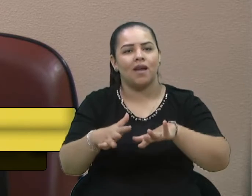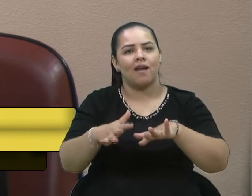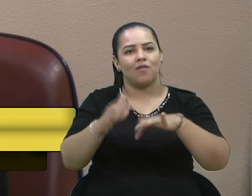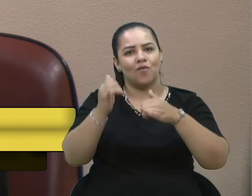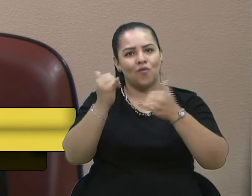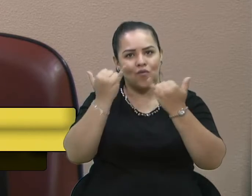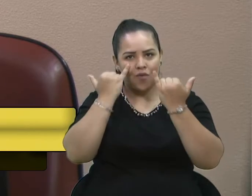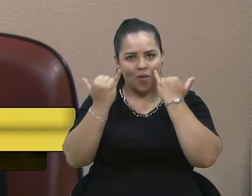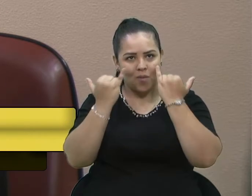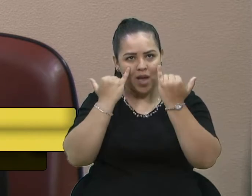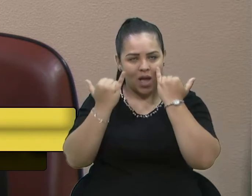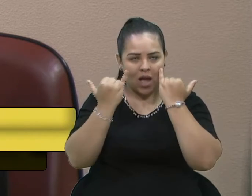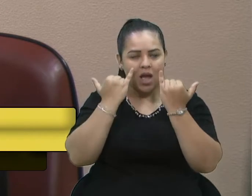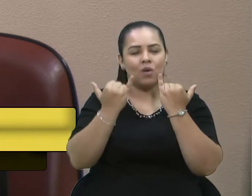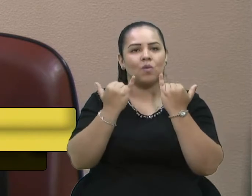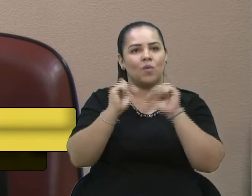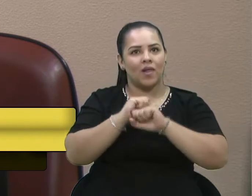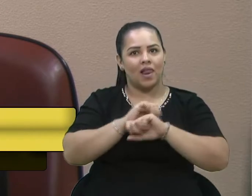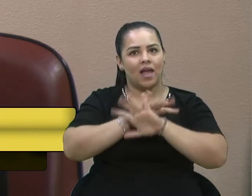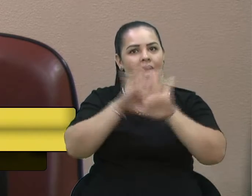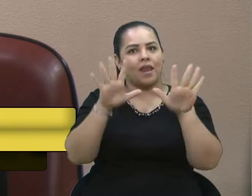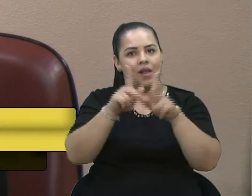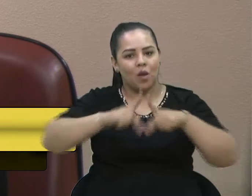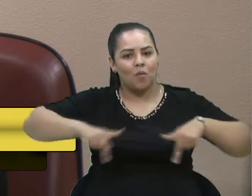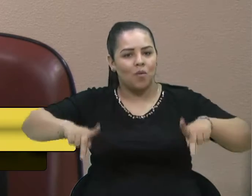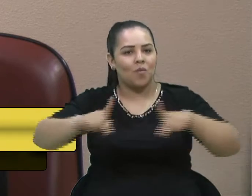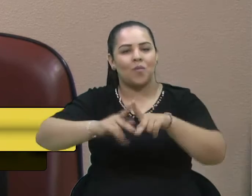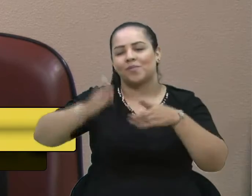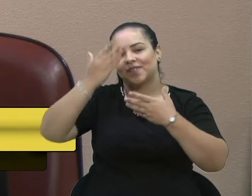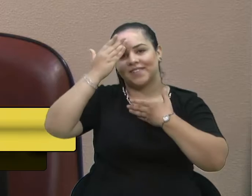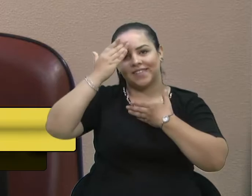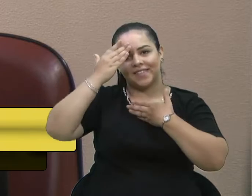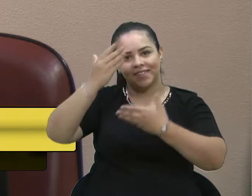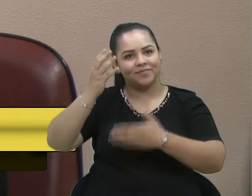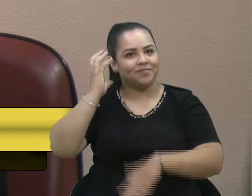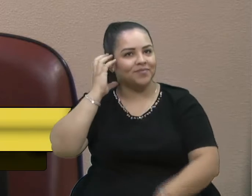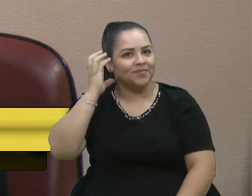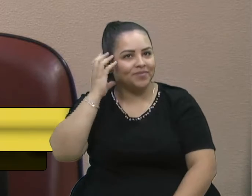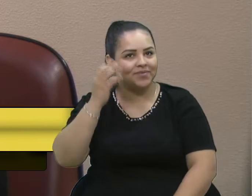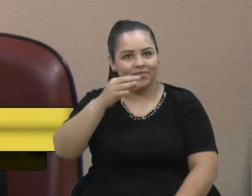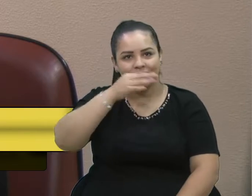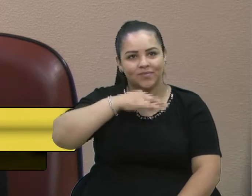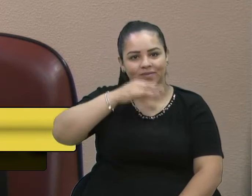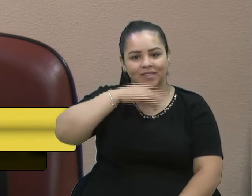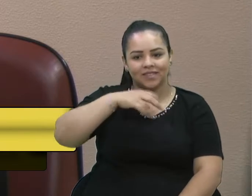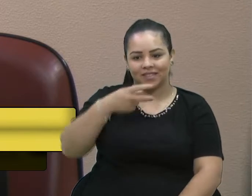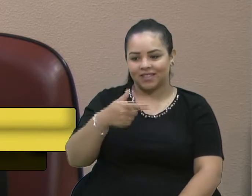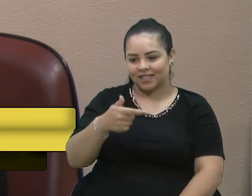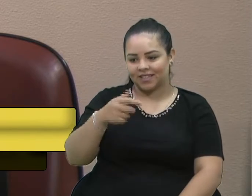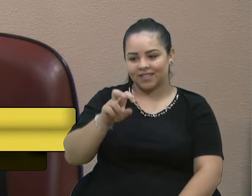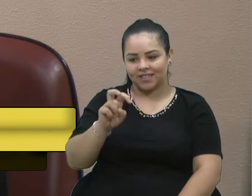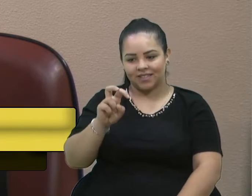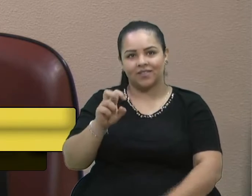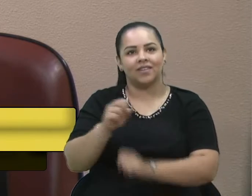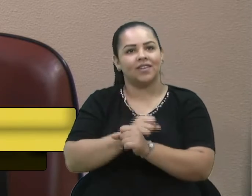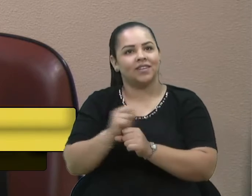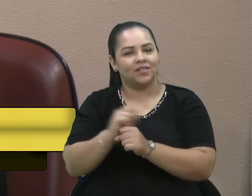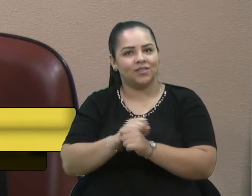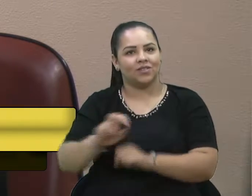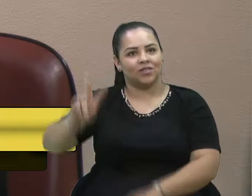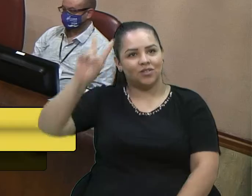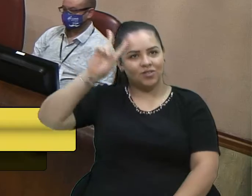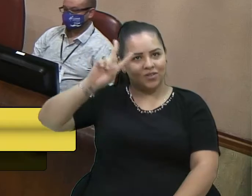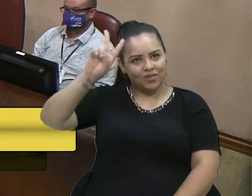responsabilidade à população. Então, muito obrigada, Rádio Caxias, por esses 75 anos de história. Vira longa, sempre.